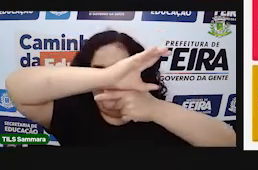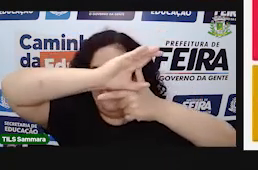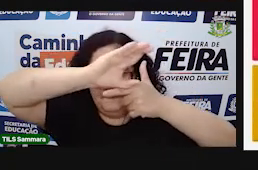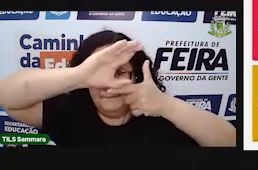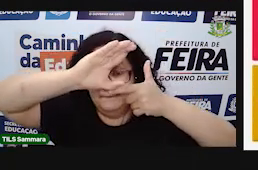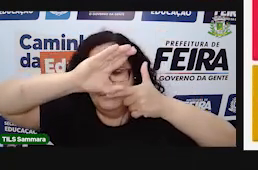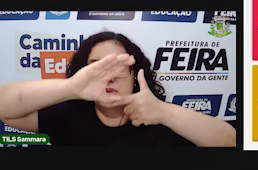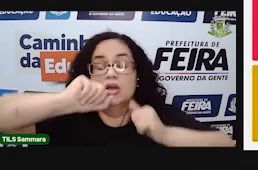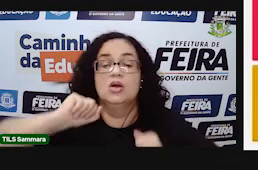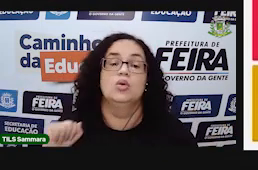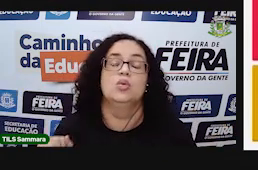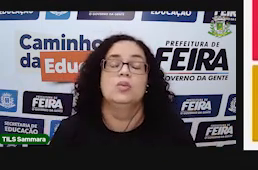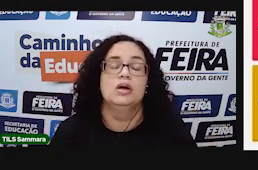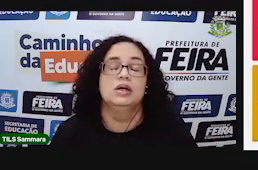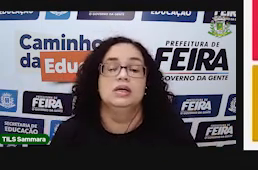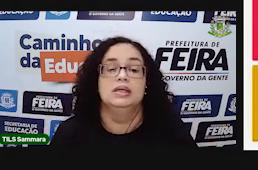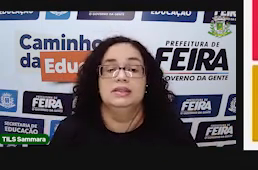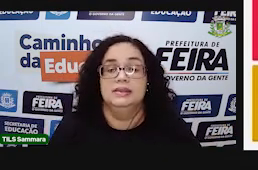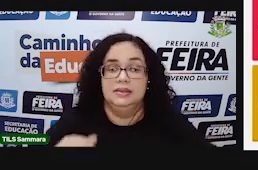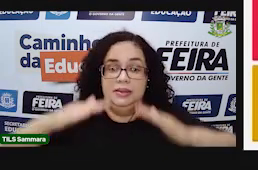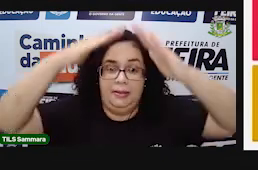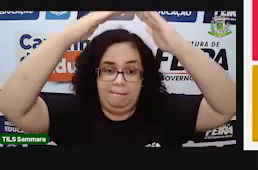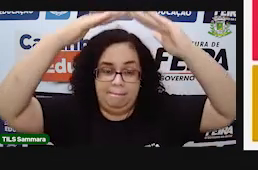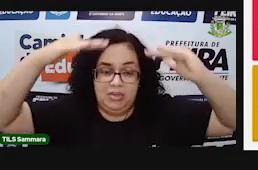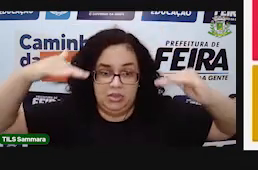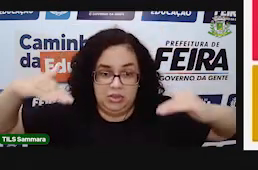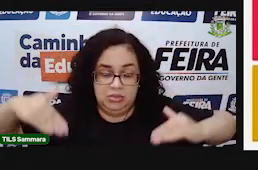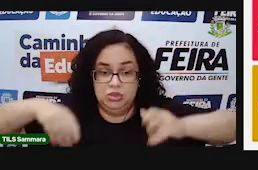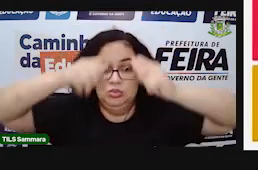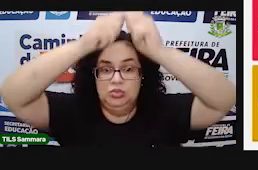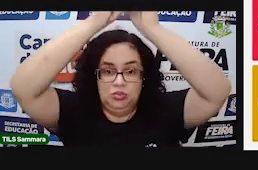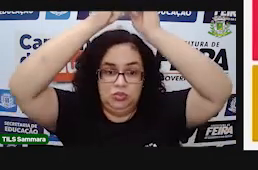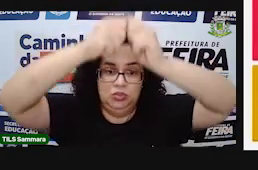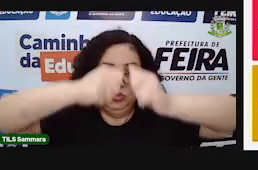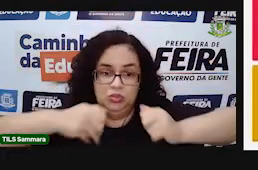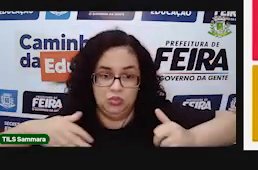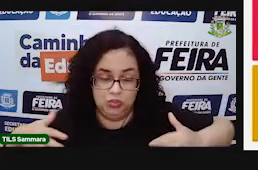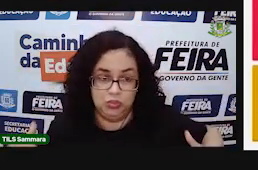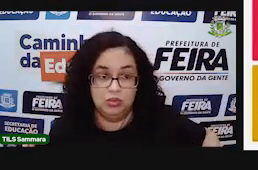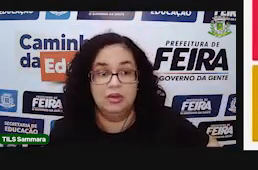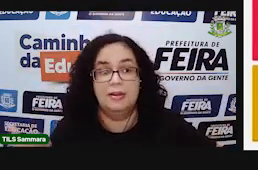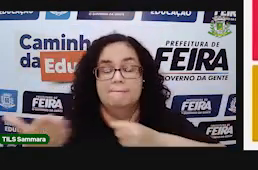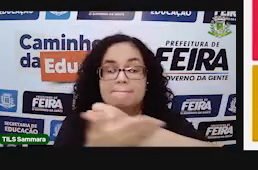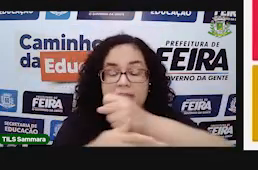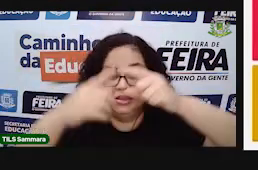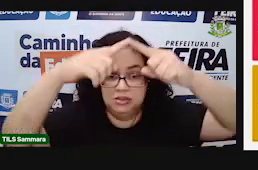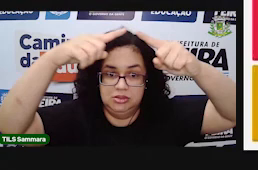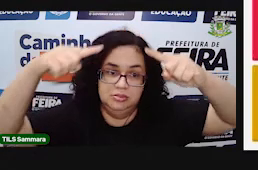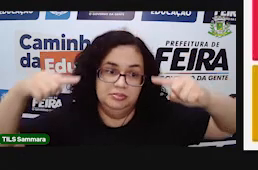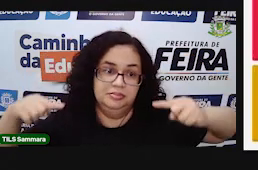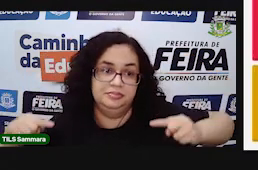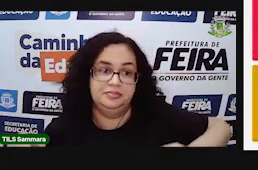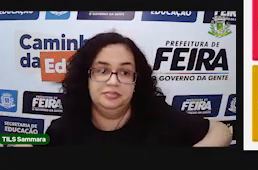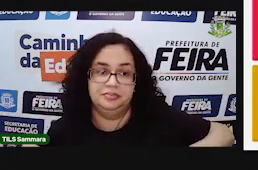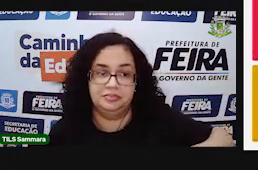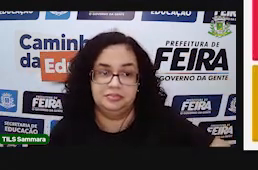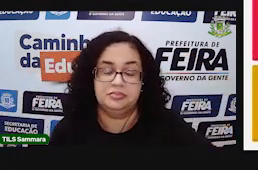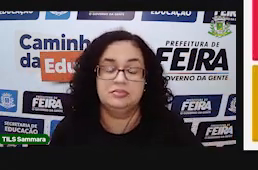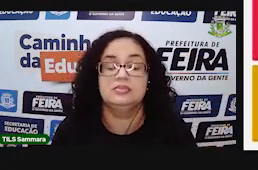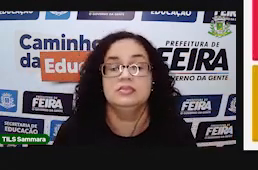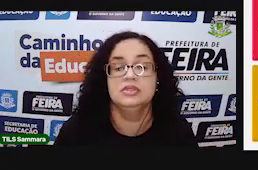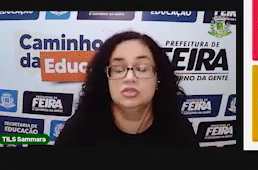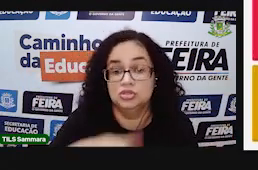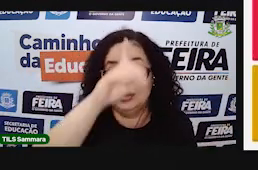paralelopípedo? É uma pirâmide? É um cone? Ou é um prisma de base triangular?